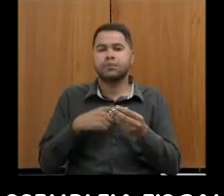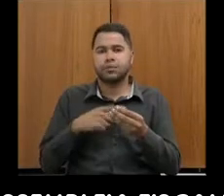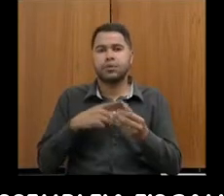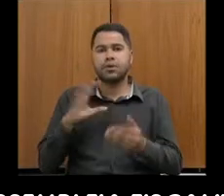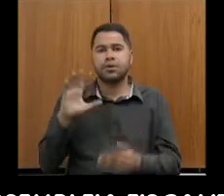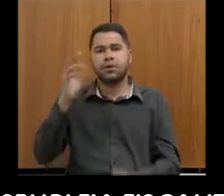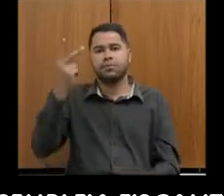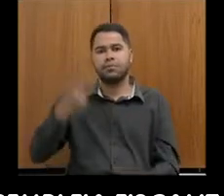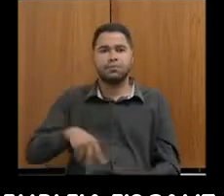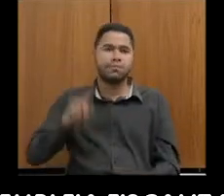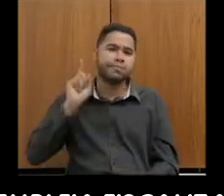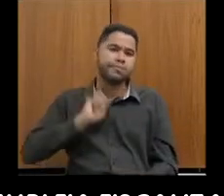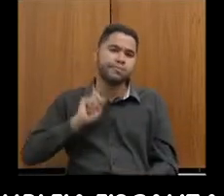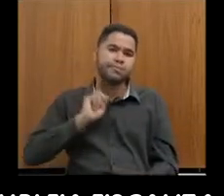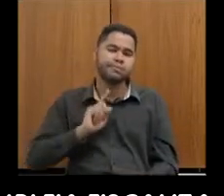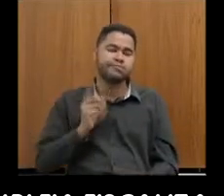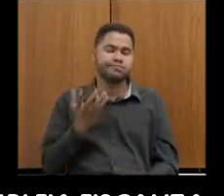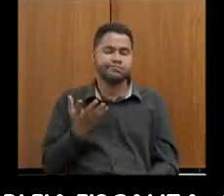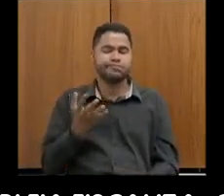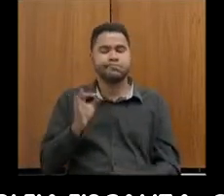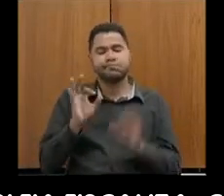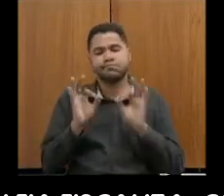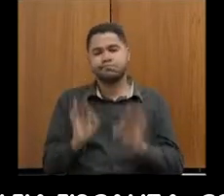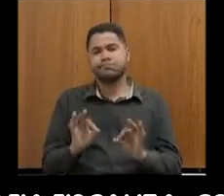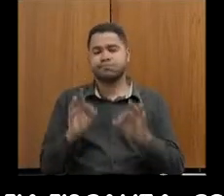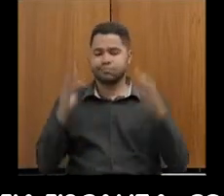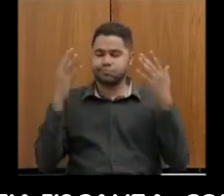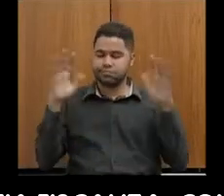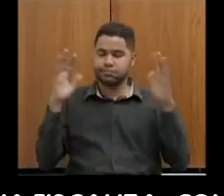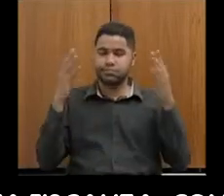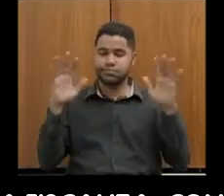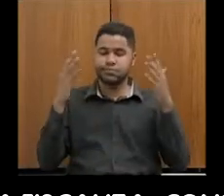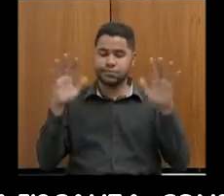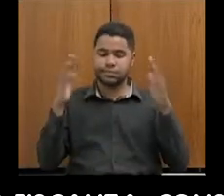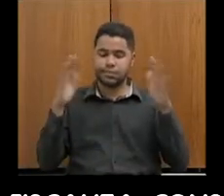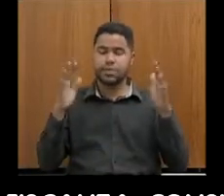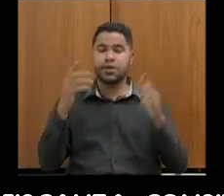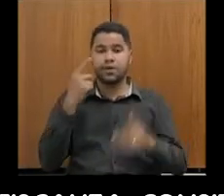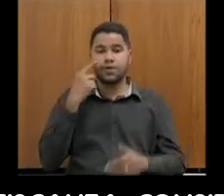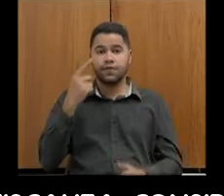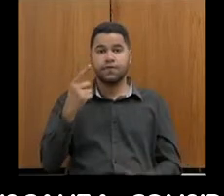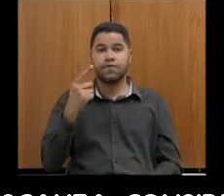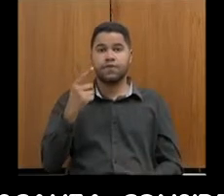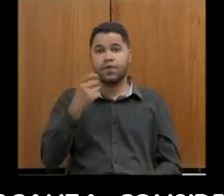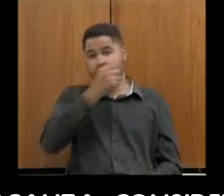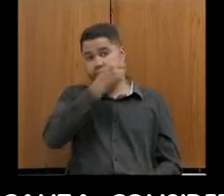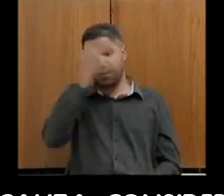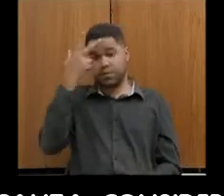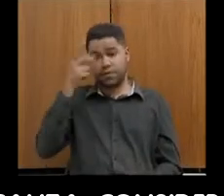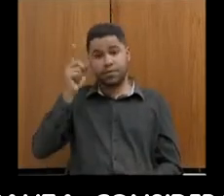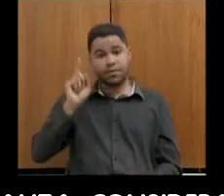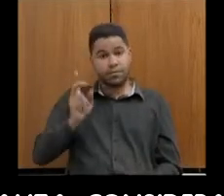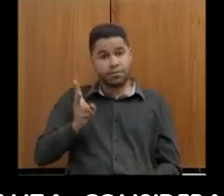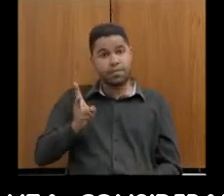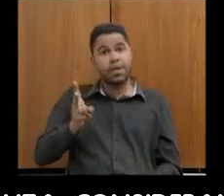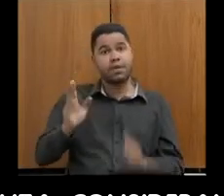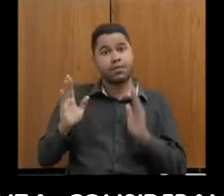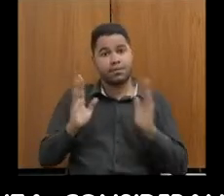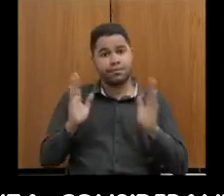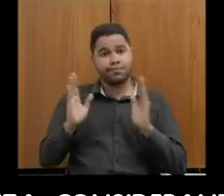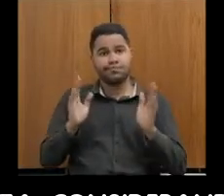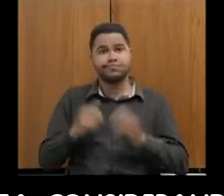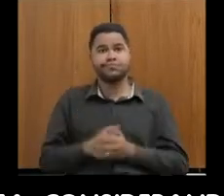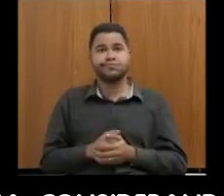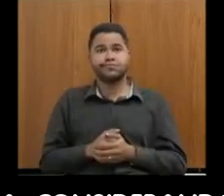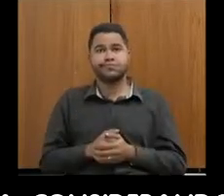Estado de Minas Gerais. Então, quero aqui deixar mesmo os parabéns de ver que eu fui prefeito nessa mesma, é claro que uma caneta bem